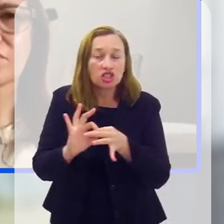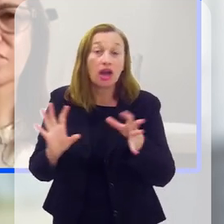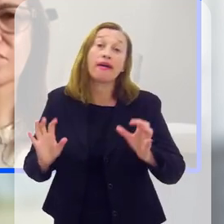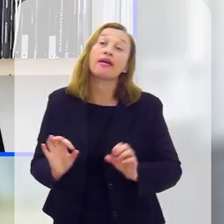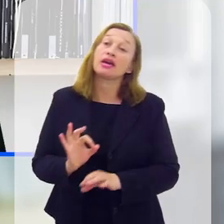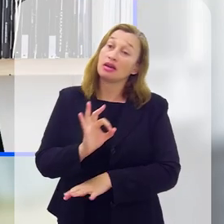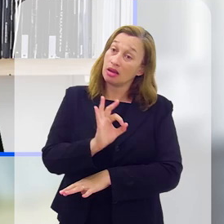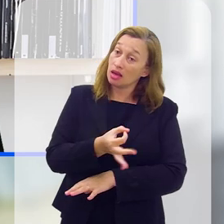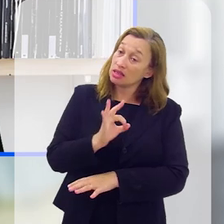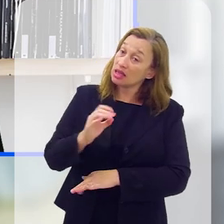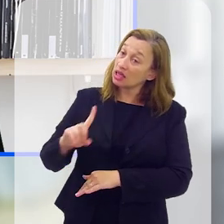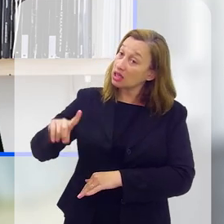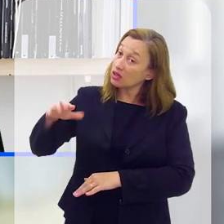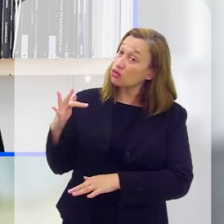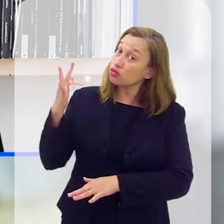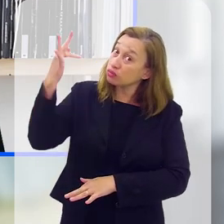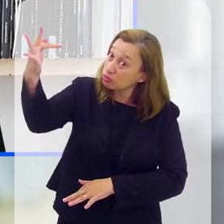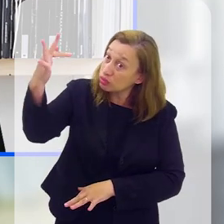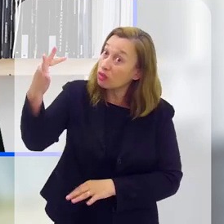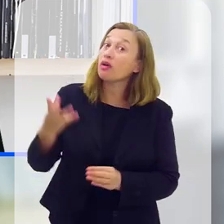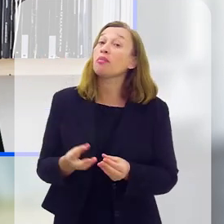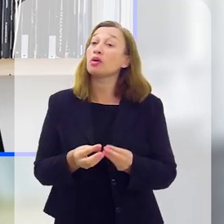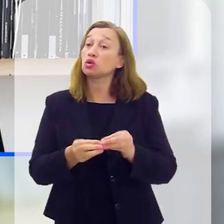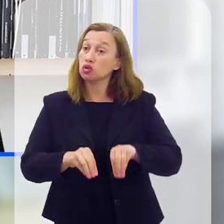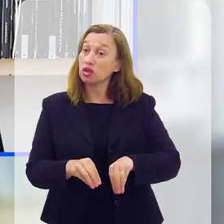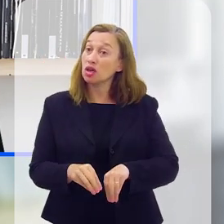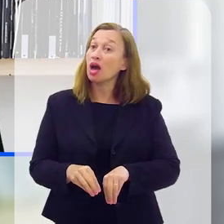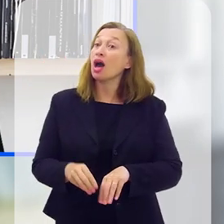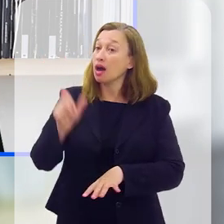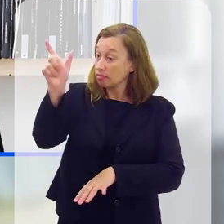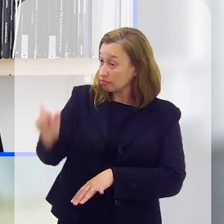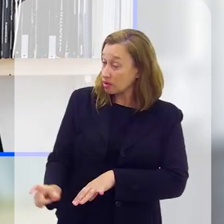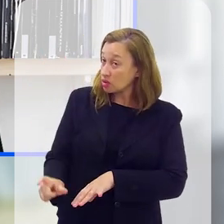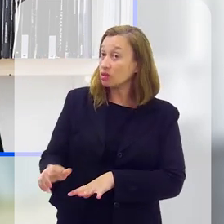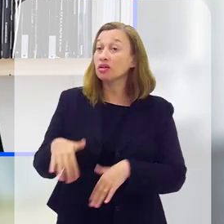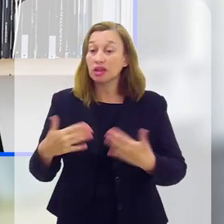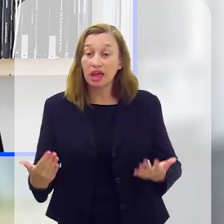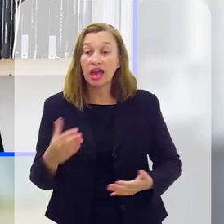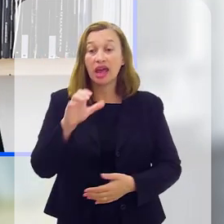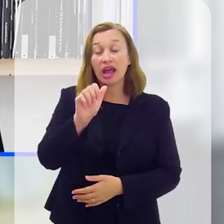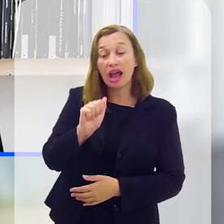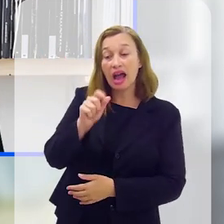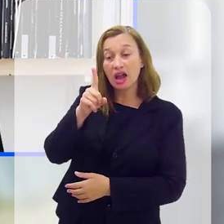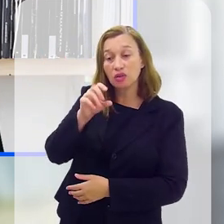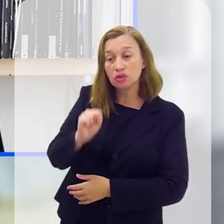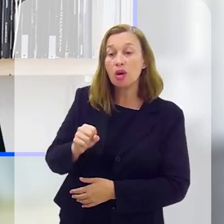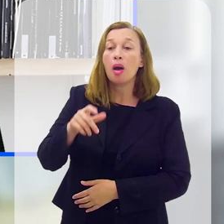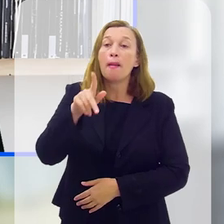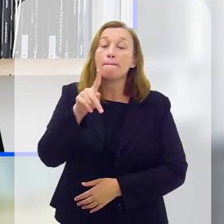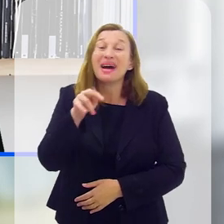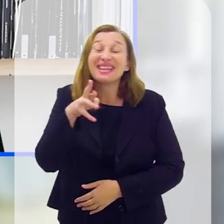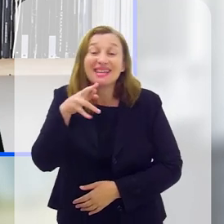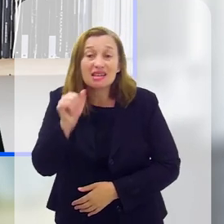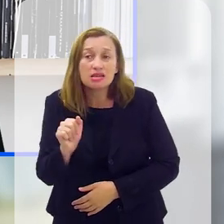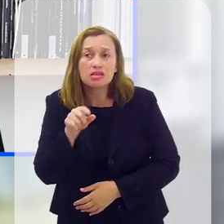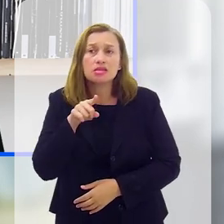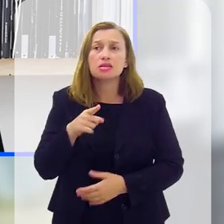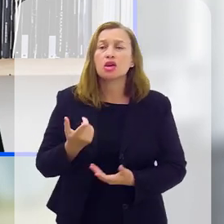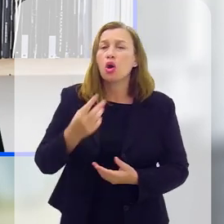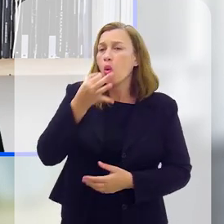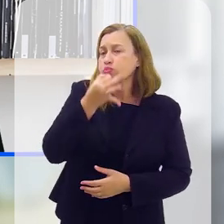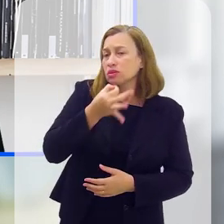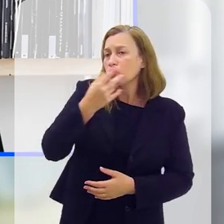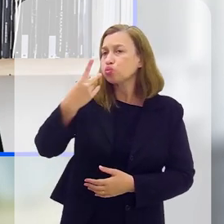disponível, e claro que isso lá na frente vai afetar a pessoa de alguma maneira, né, Carlos? E, Patrícia,